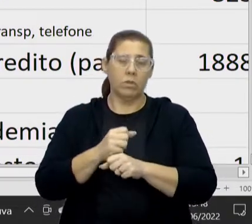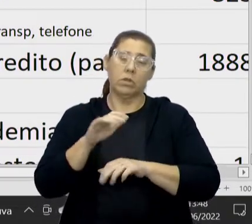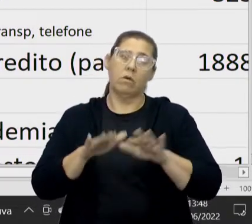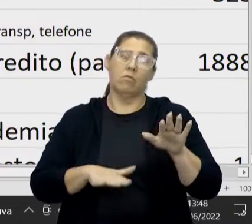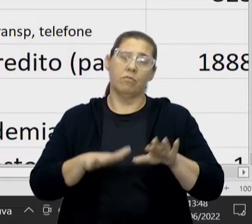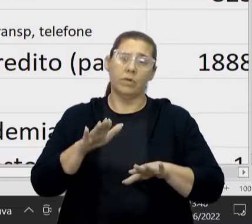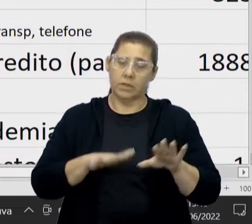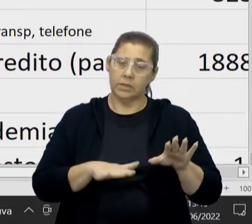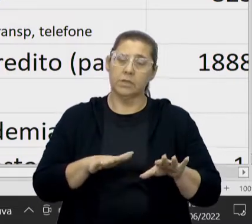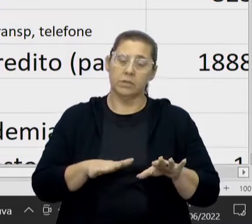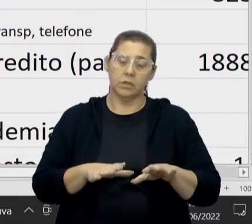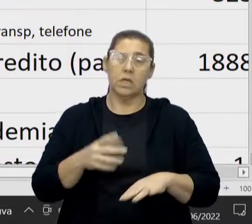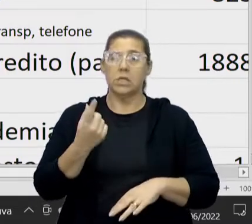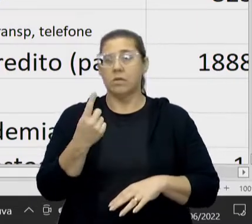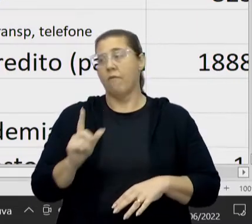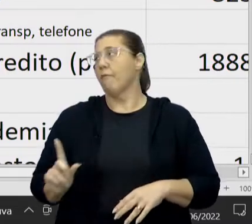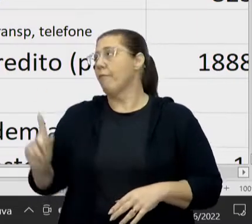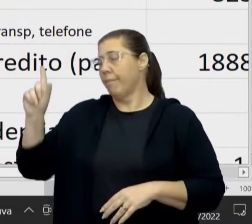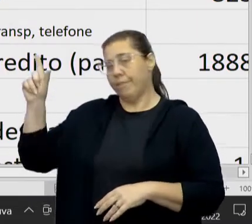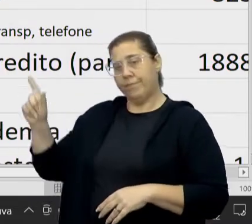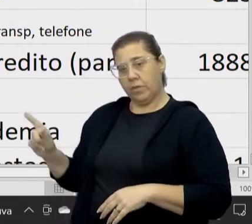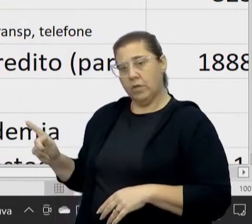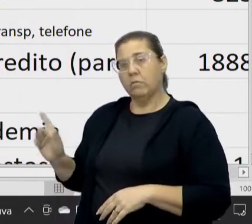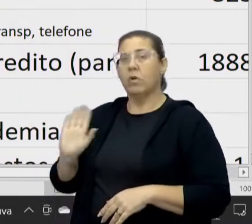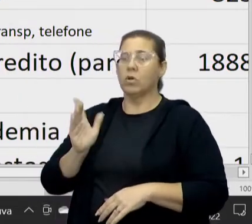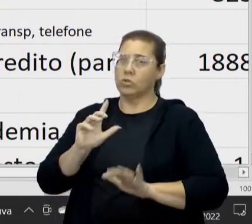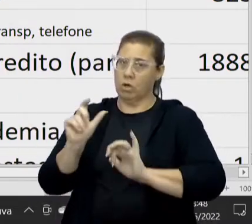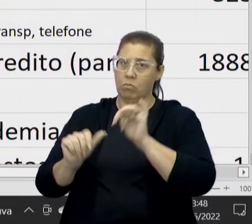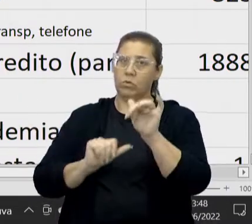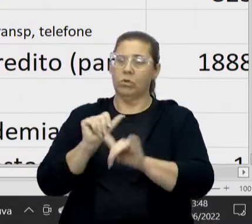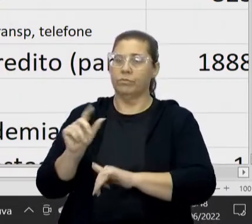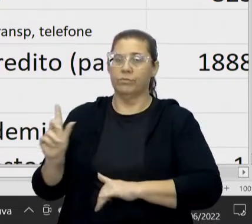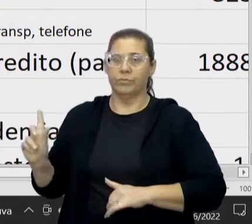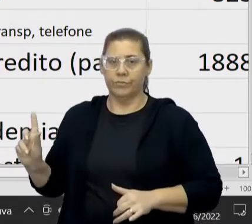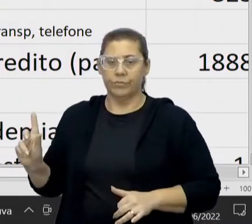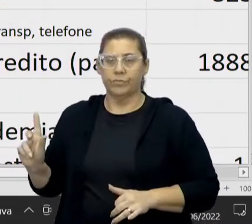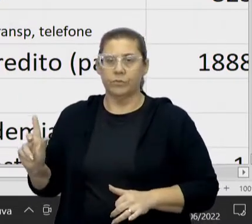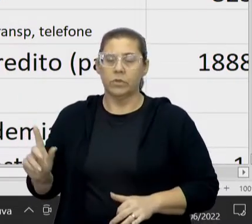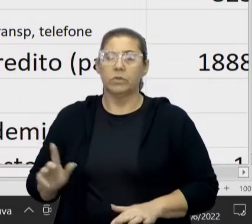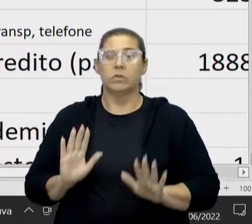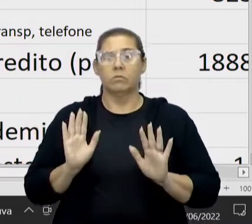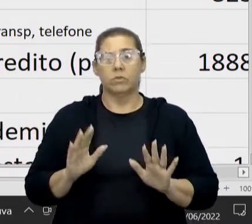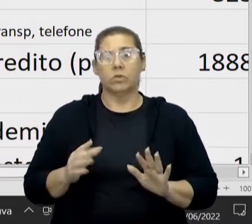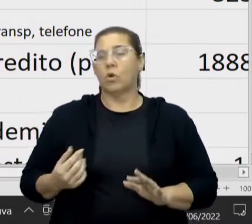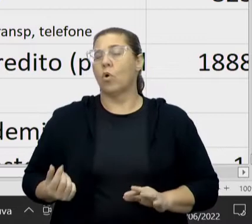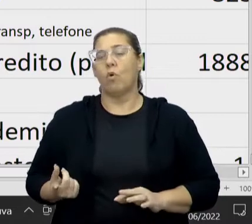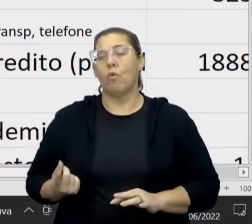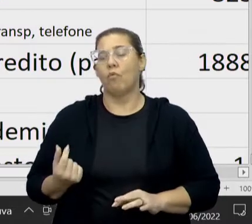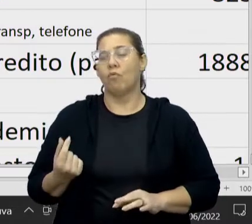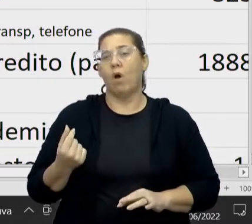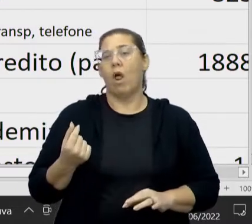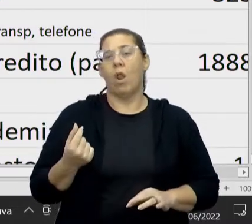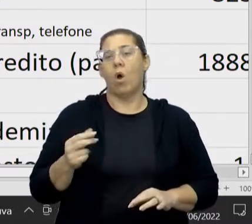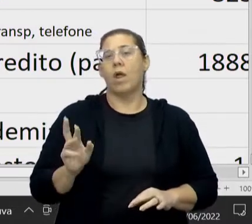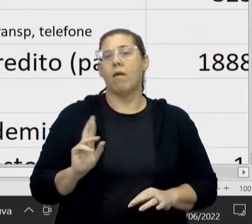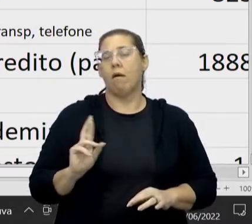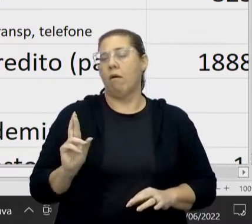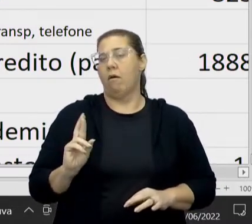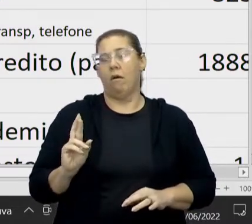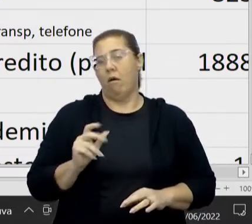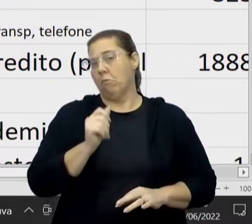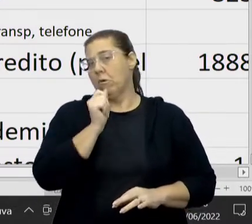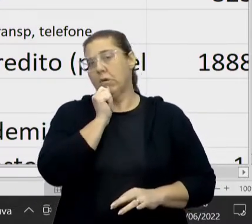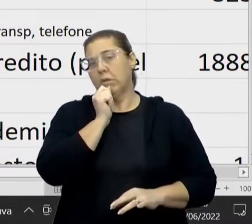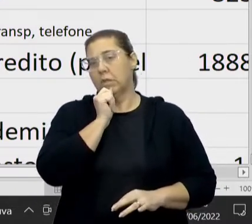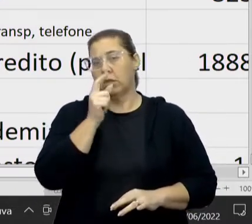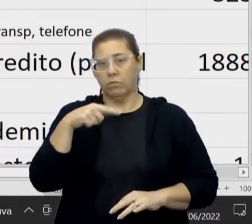provavelmente, talvez, esses valores dêem aí uma reajustada. Por isso que eu não coloquei o valor em real ainda. A gente vai